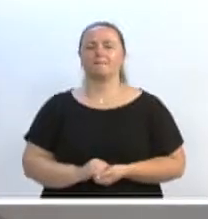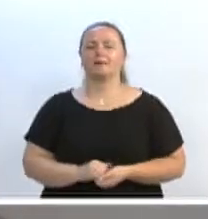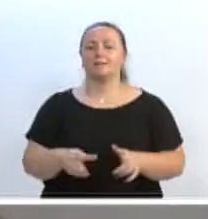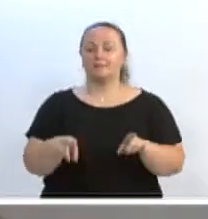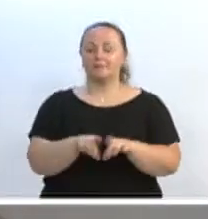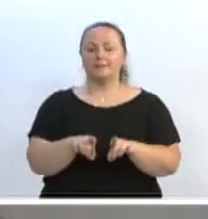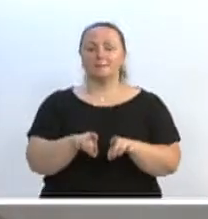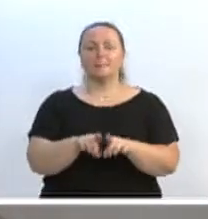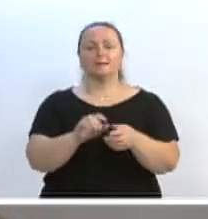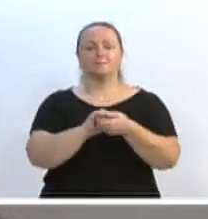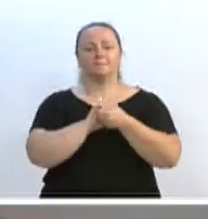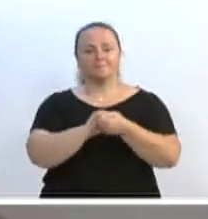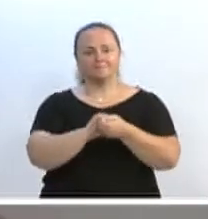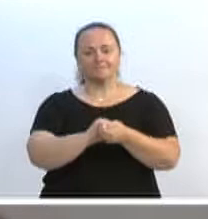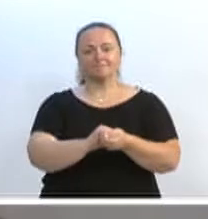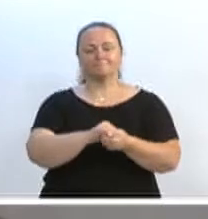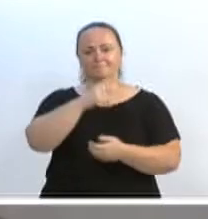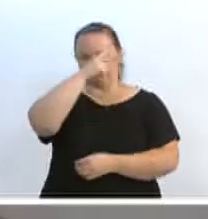aqui cumprimentar o prefeito,